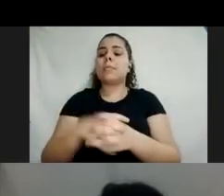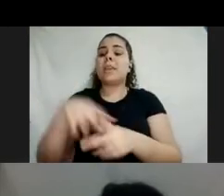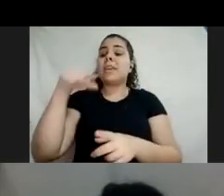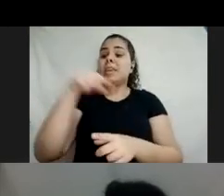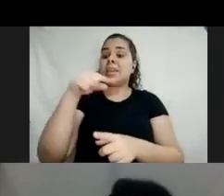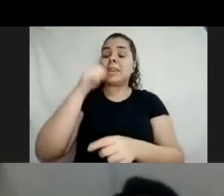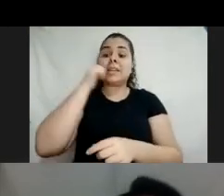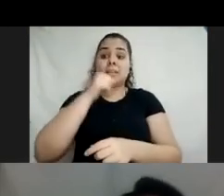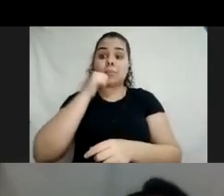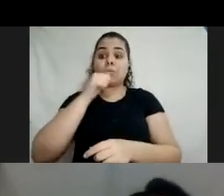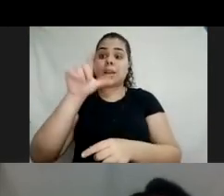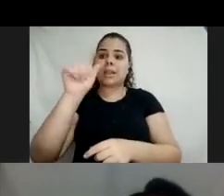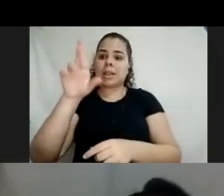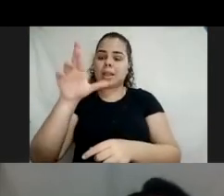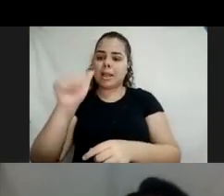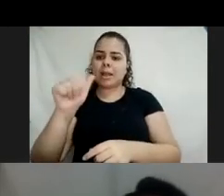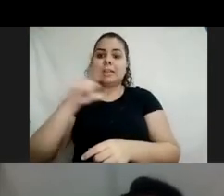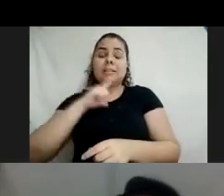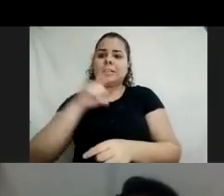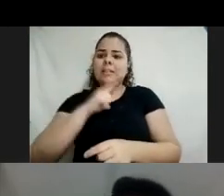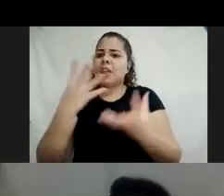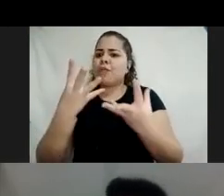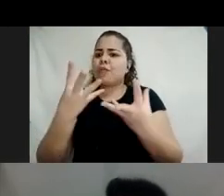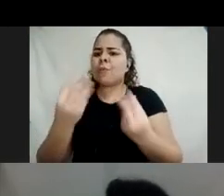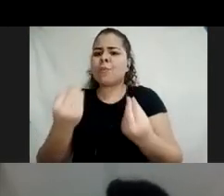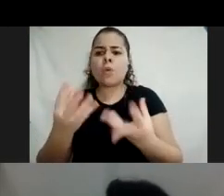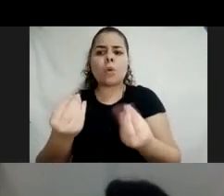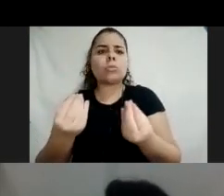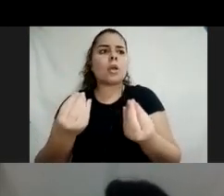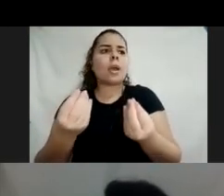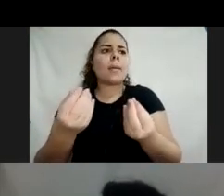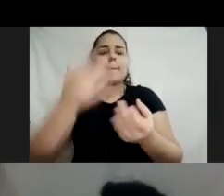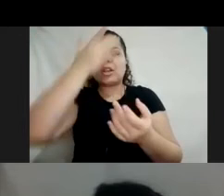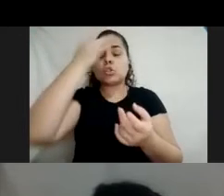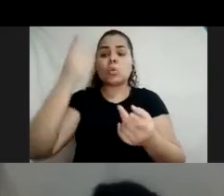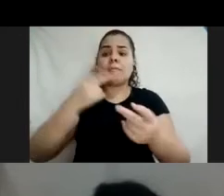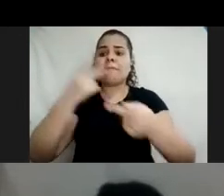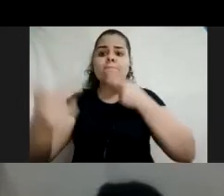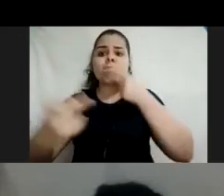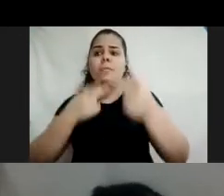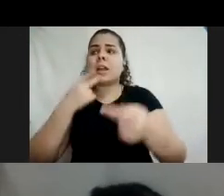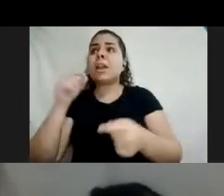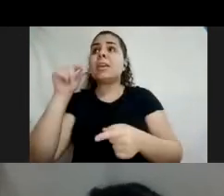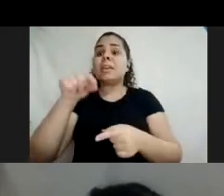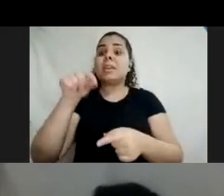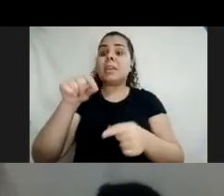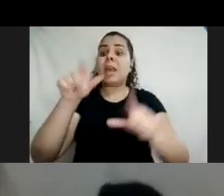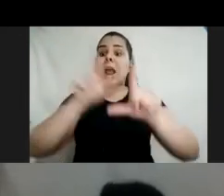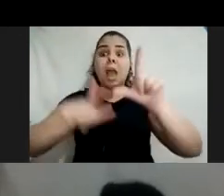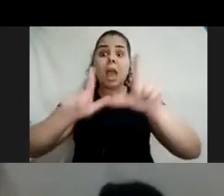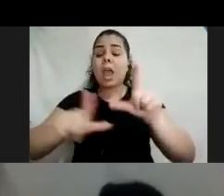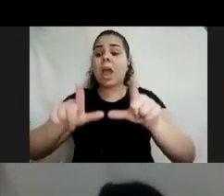de pessoas com deficiência intelectual, em especial com síndrome de Down, de que a audiodescrição era muito,